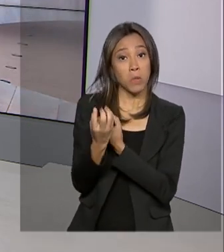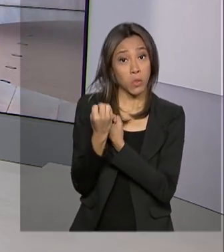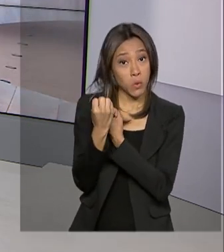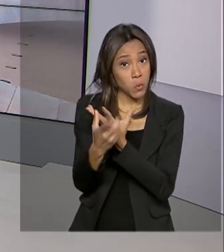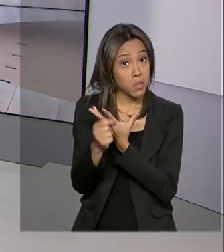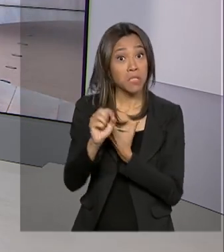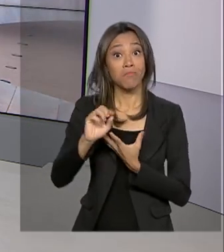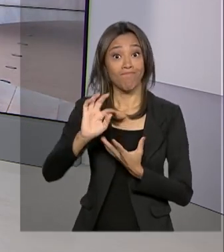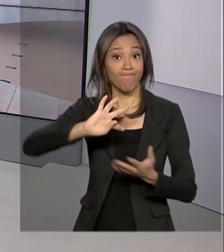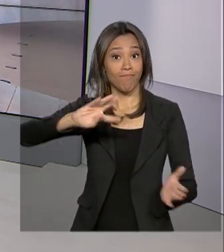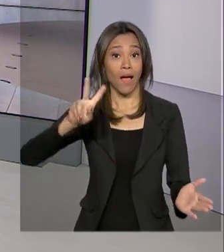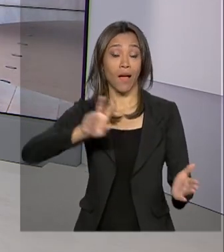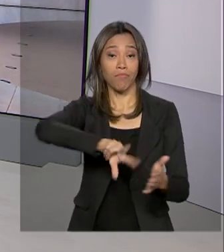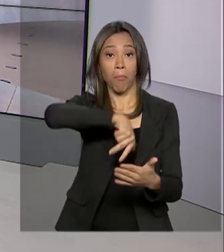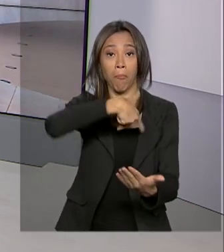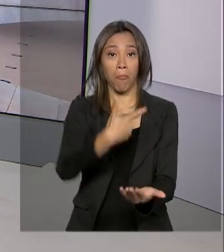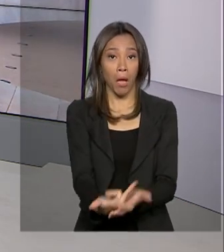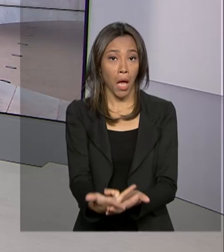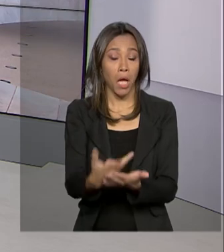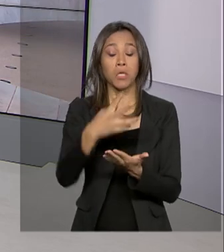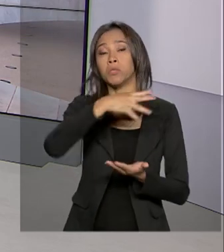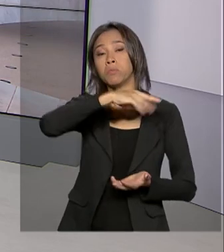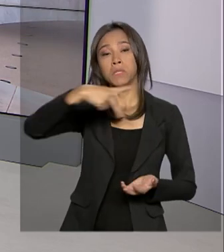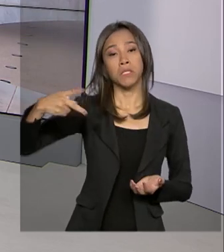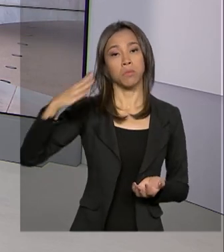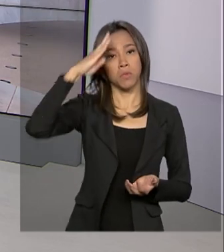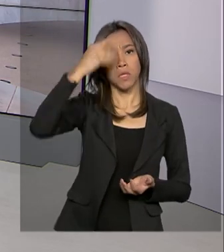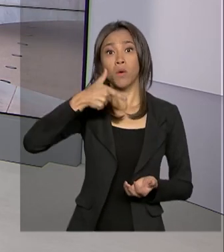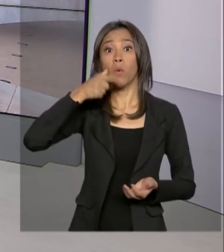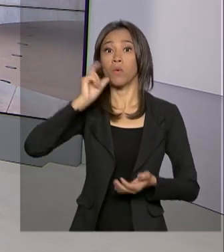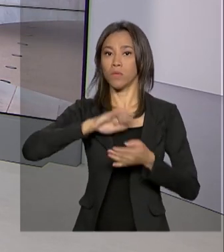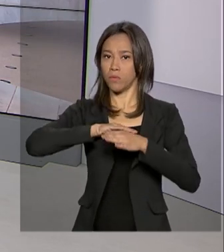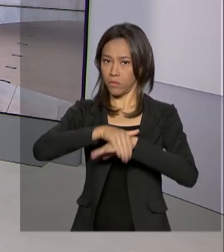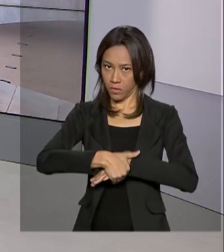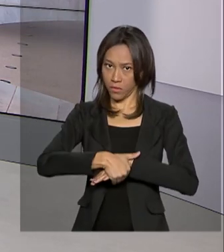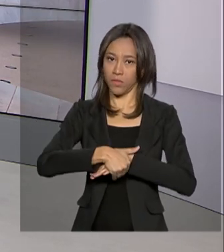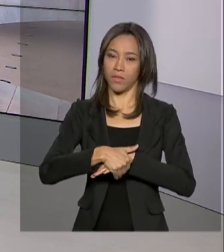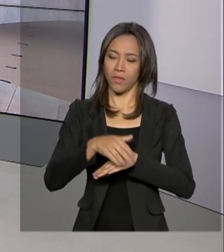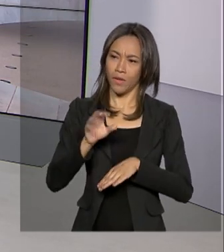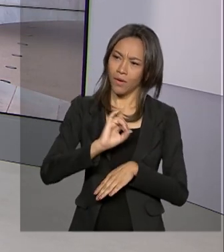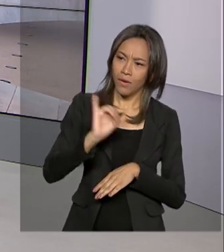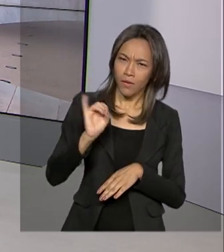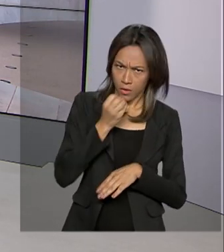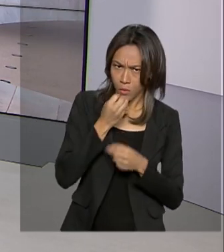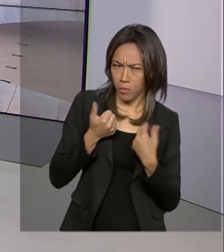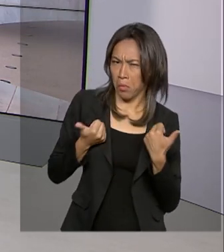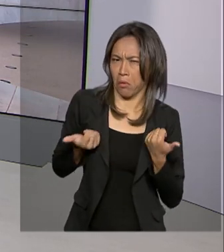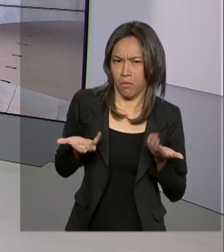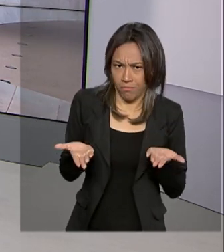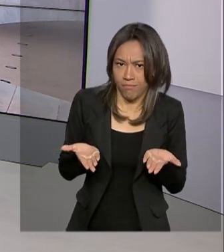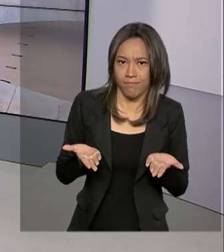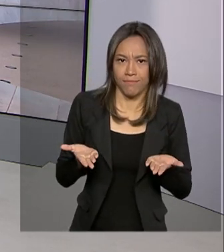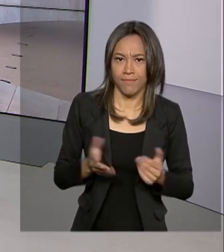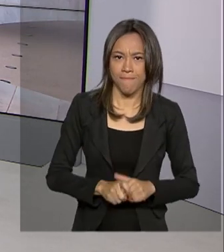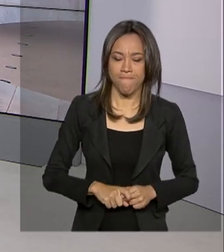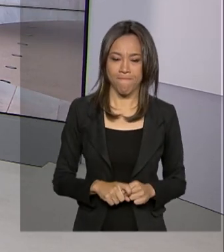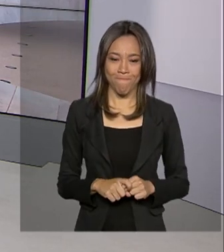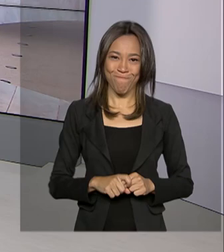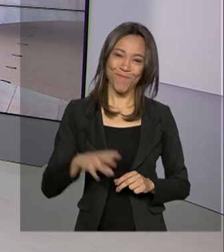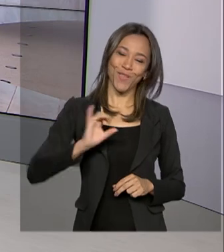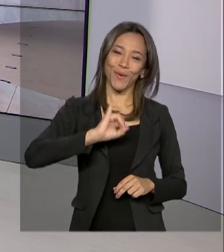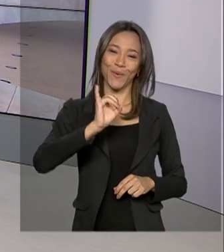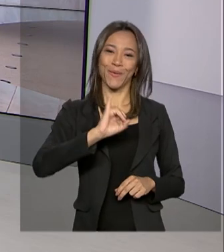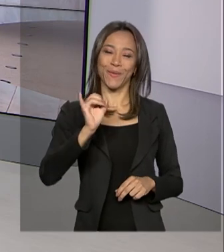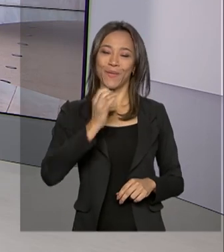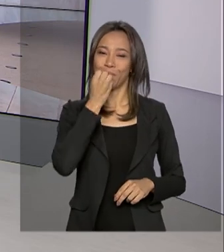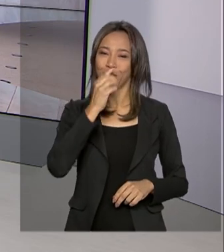a queda do presidente Bolsonaro ontem à noite. Oi, Selma, mas parece que está tudo bem, não isso? Oi, Mara,